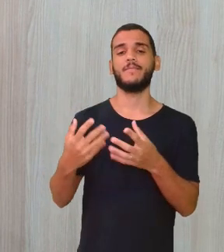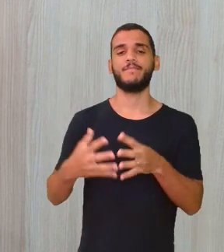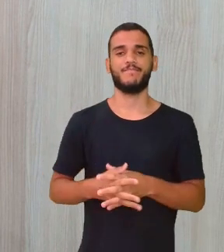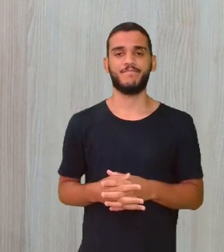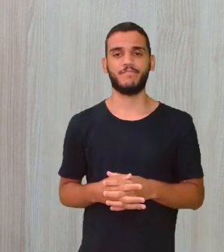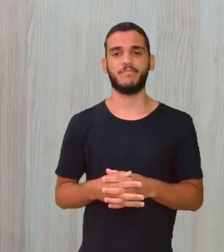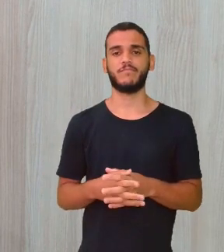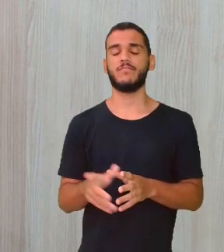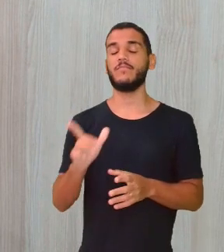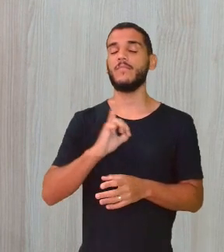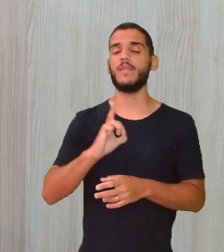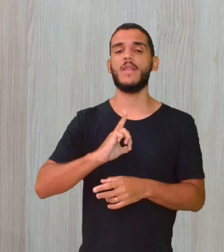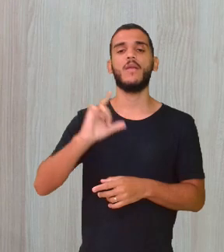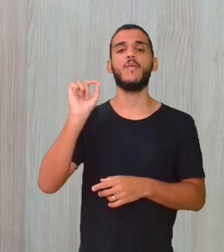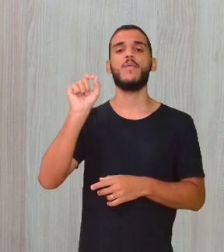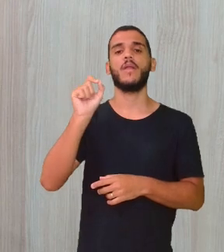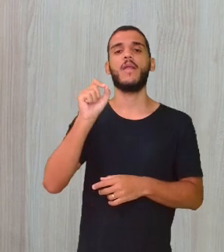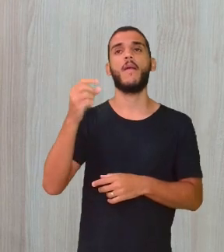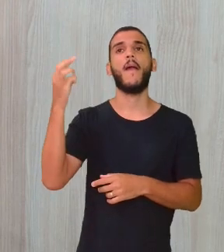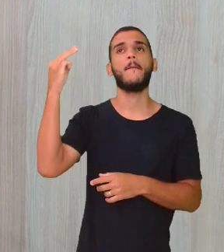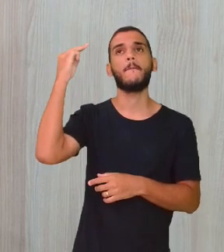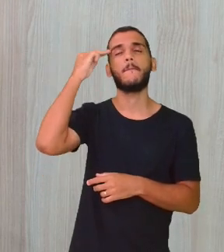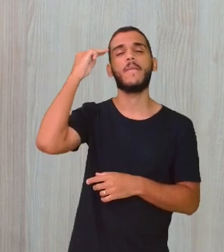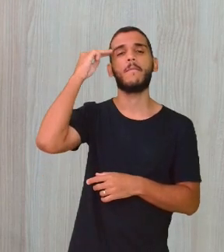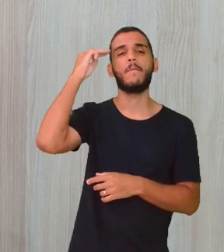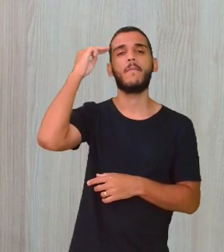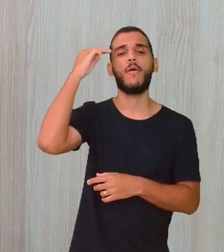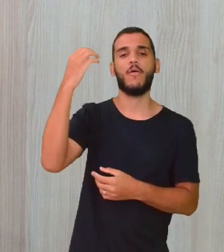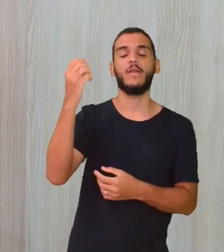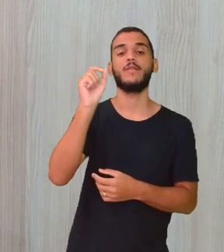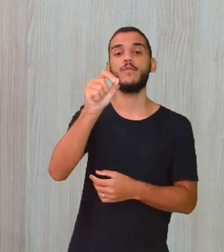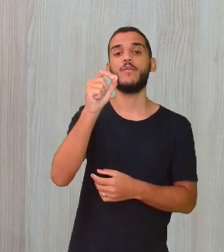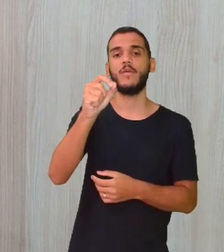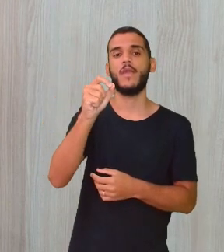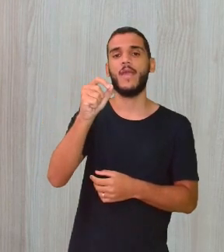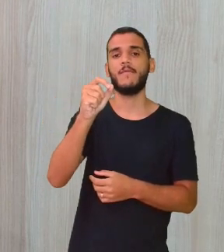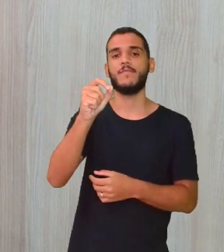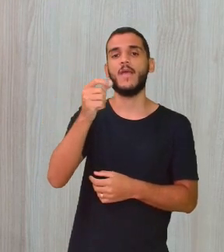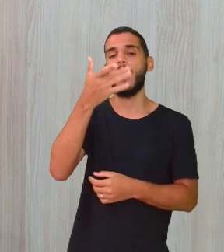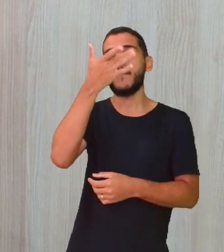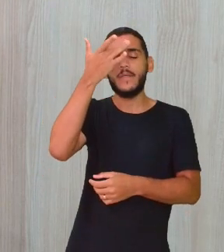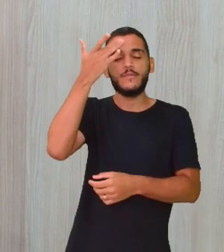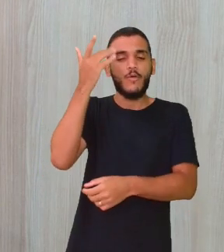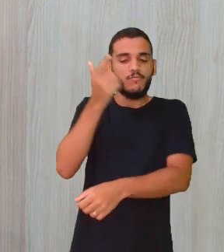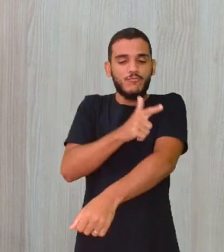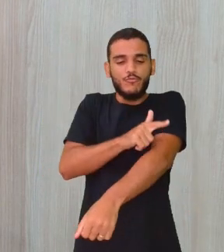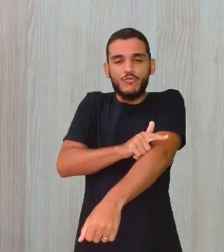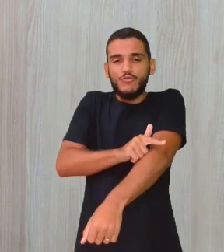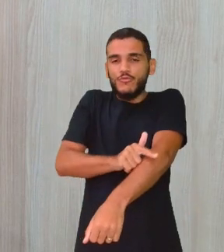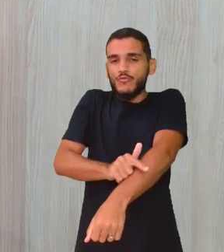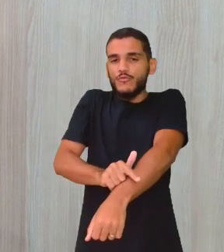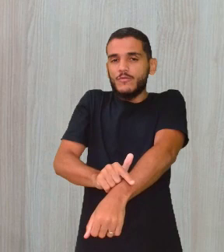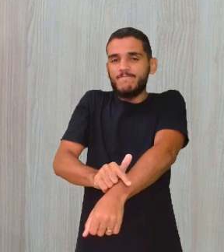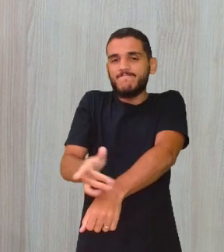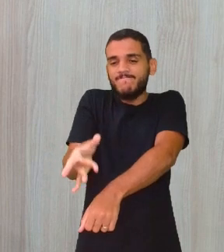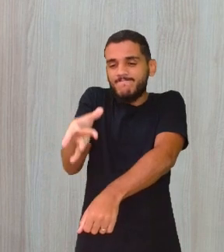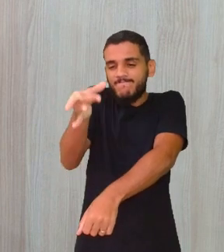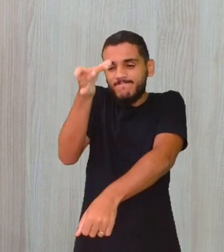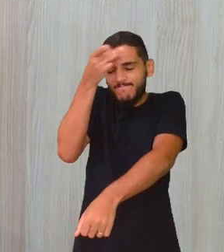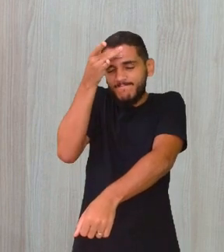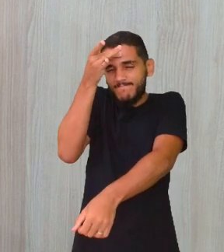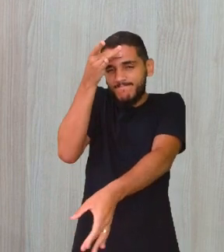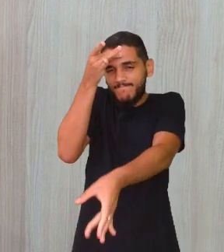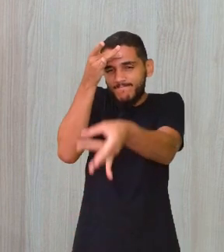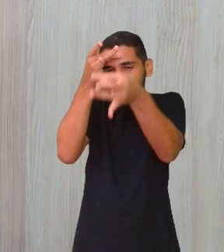Porque existe uma memória educativa aí, que ficou gravado nesse